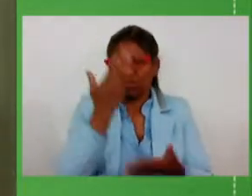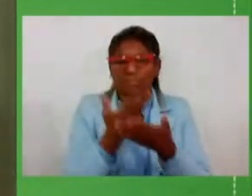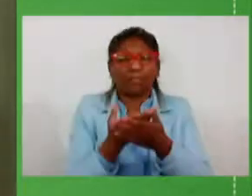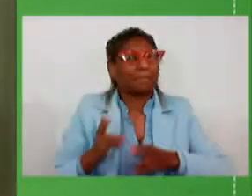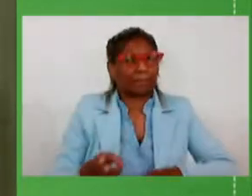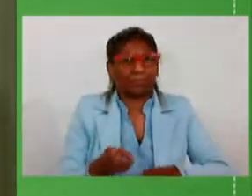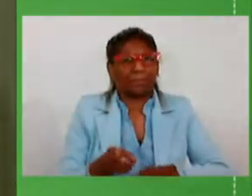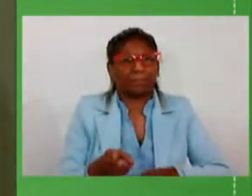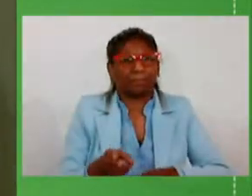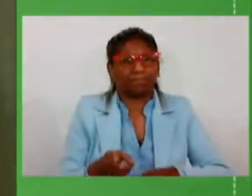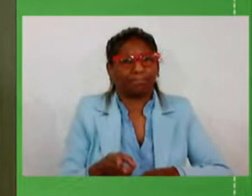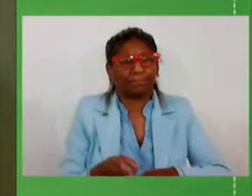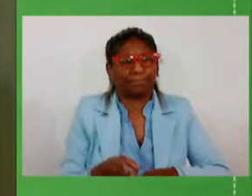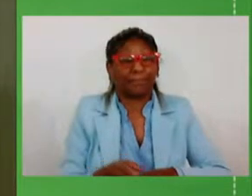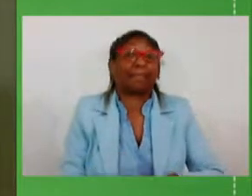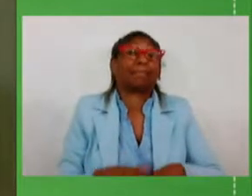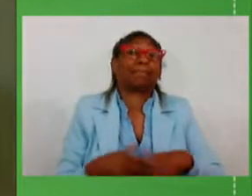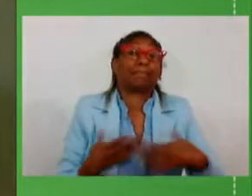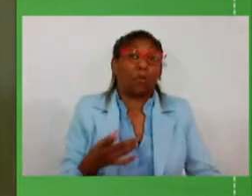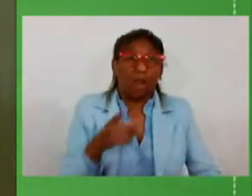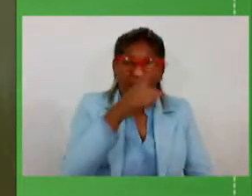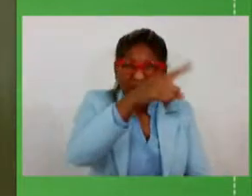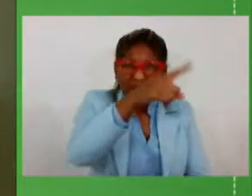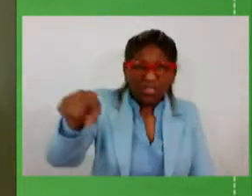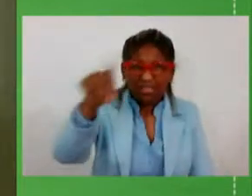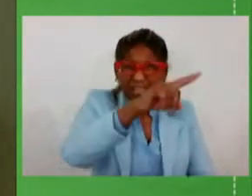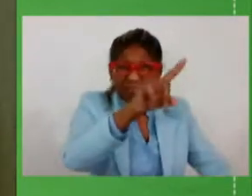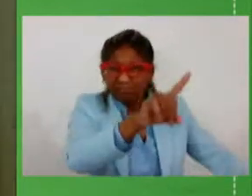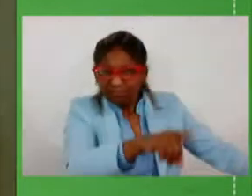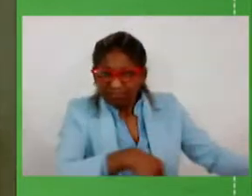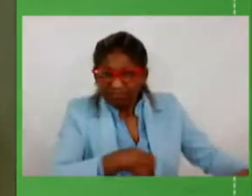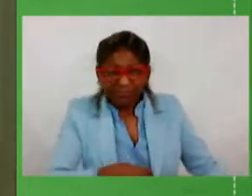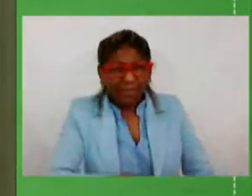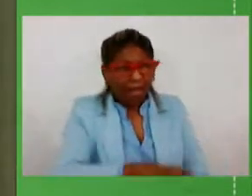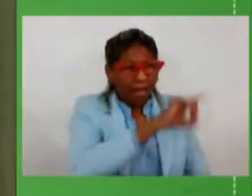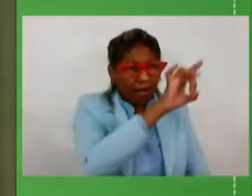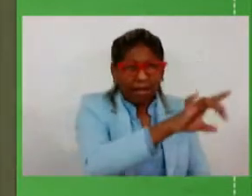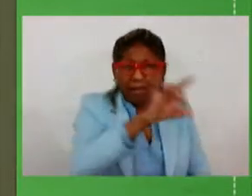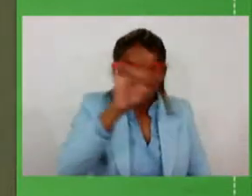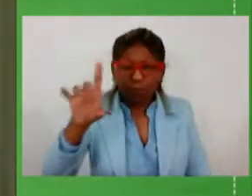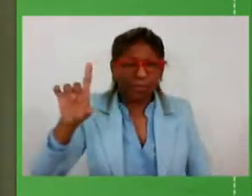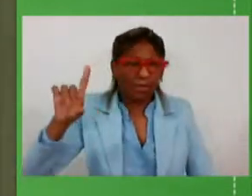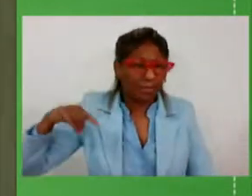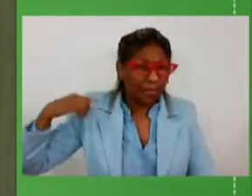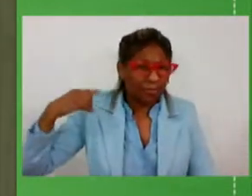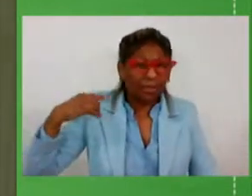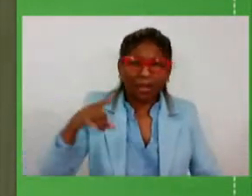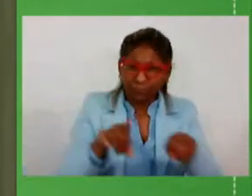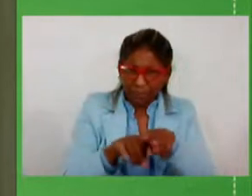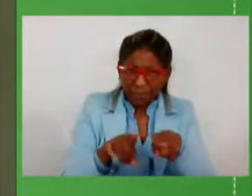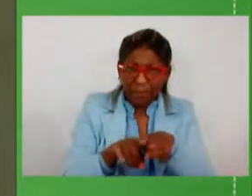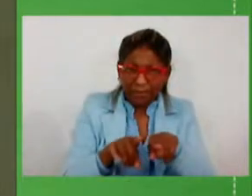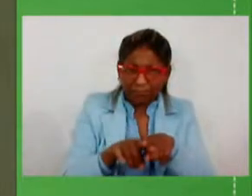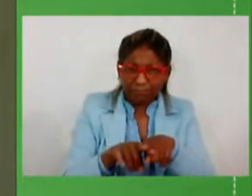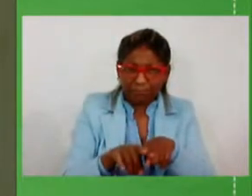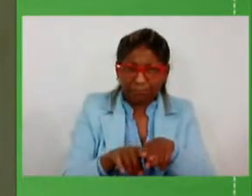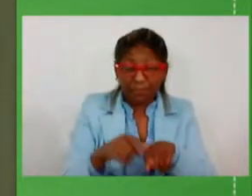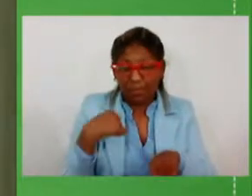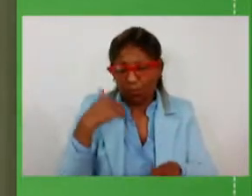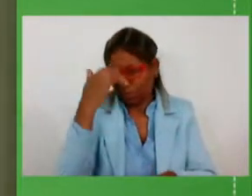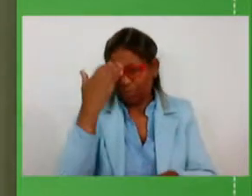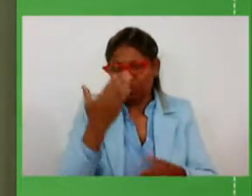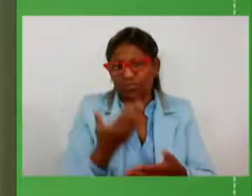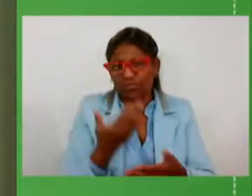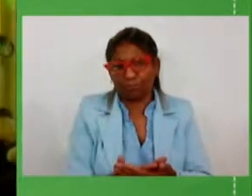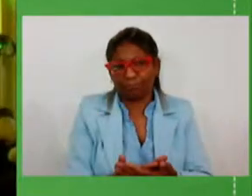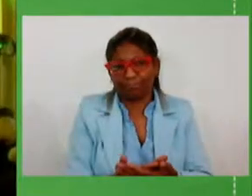pois é então a vocês parlamento a cada um dos deputados e o faço porque até acredito que o